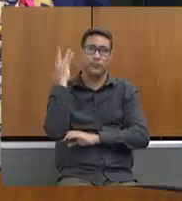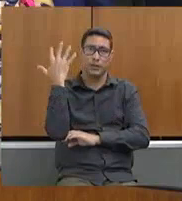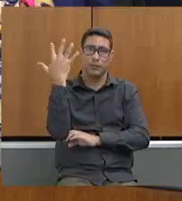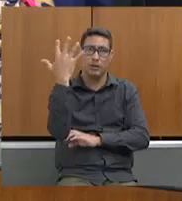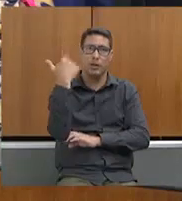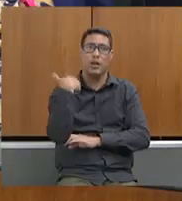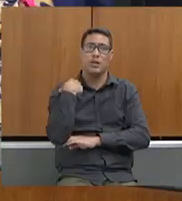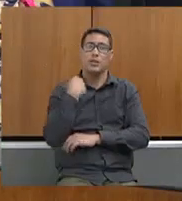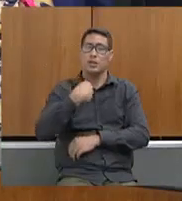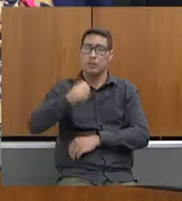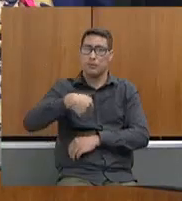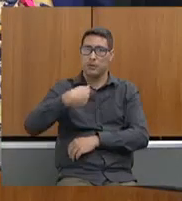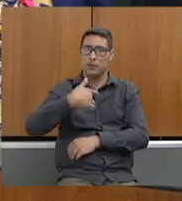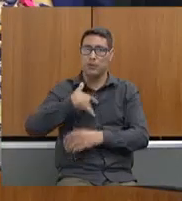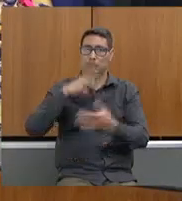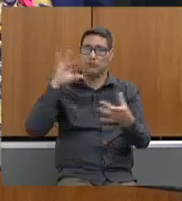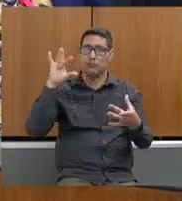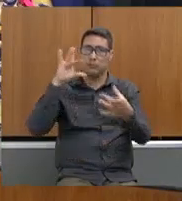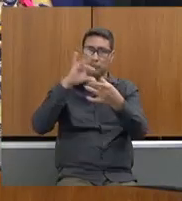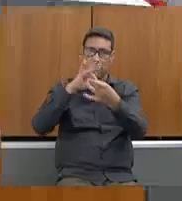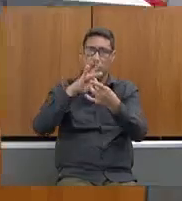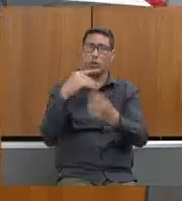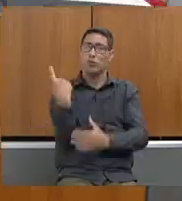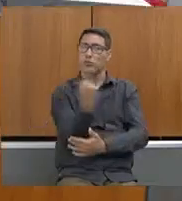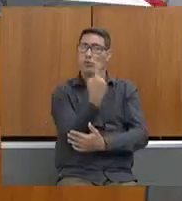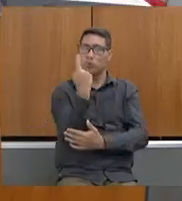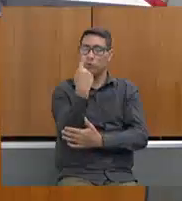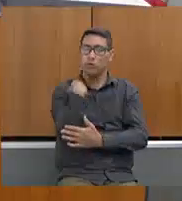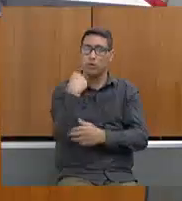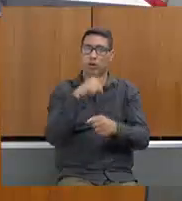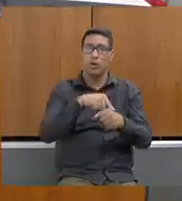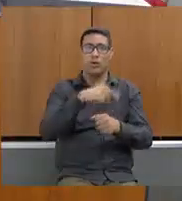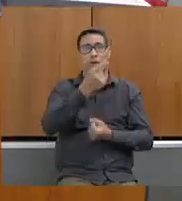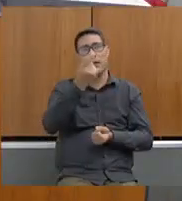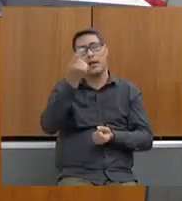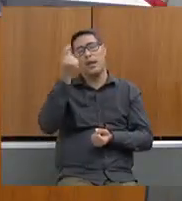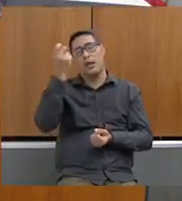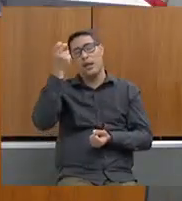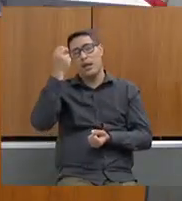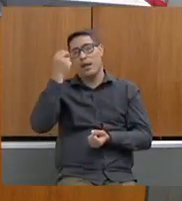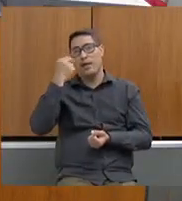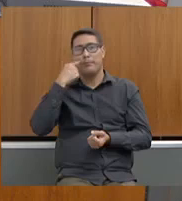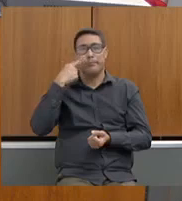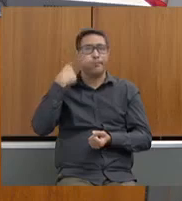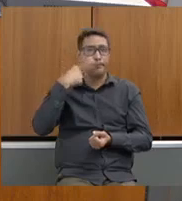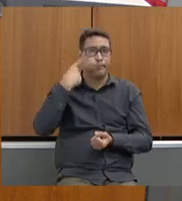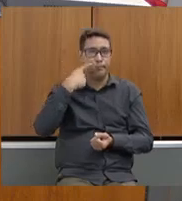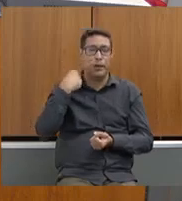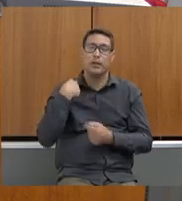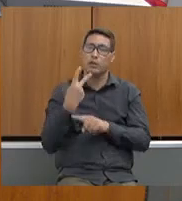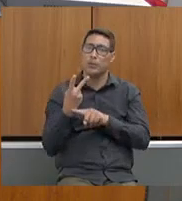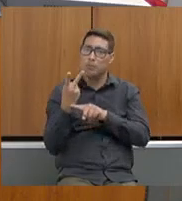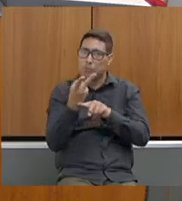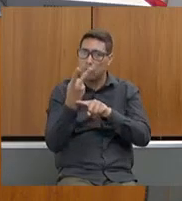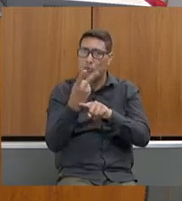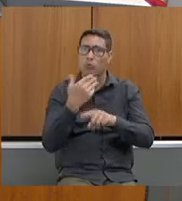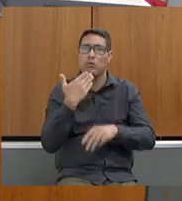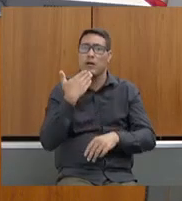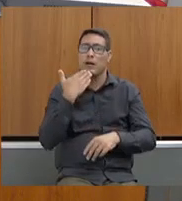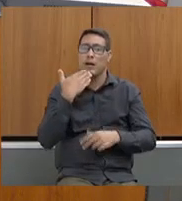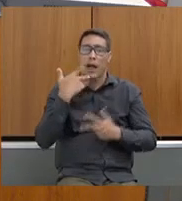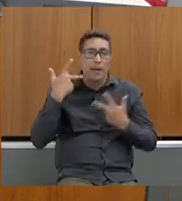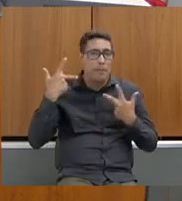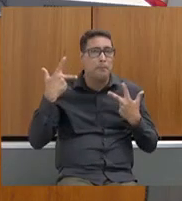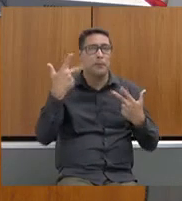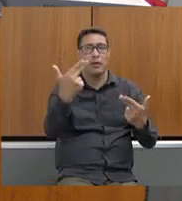conjuntamente, porque todos nós, deputados, independente de posicionamento nosso, todos nós buscamos a mesma coisa. Todos os deputados estão aqui.